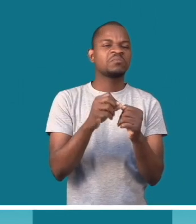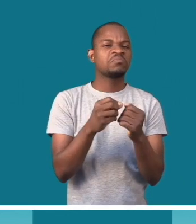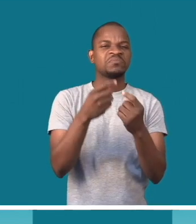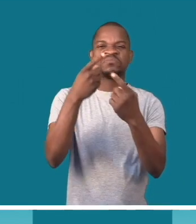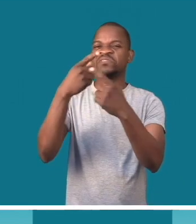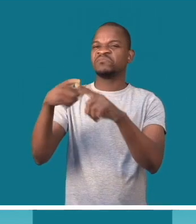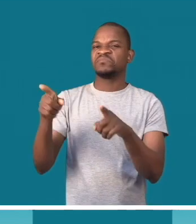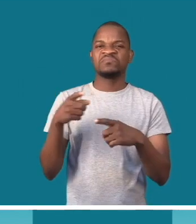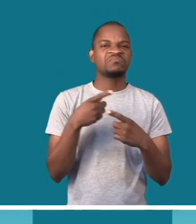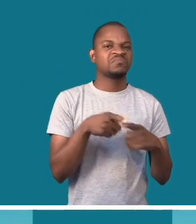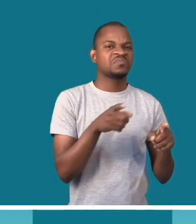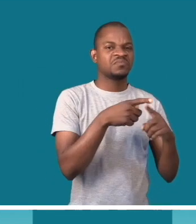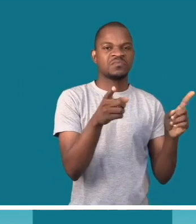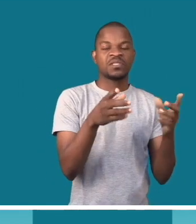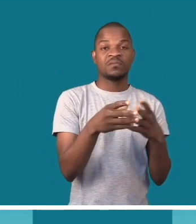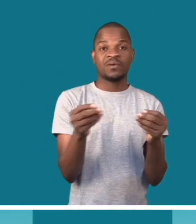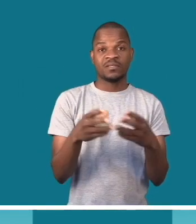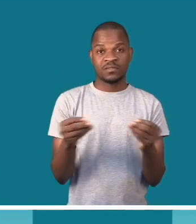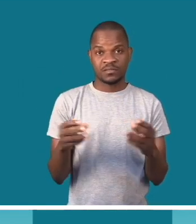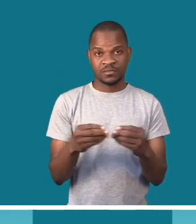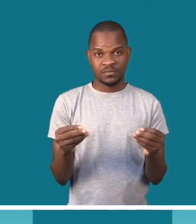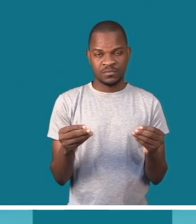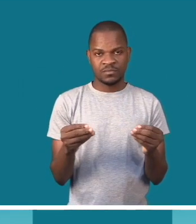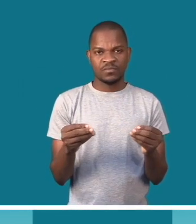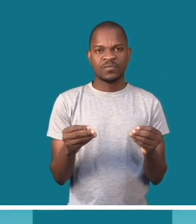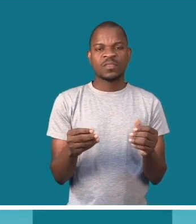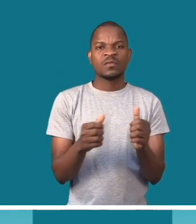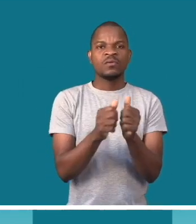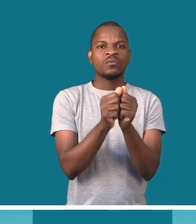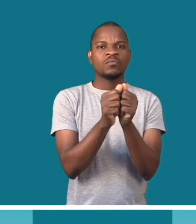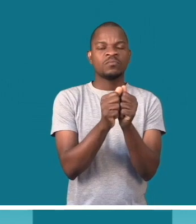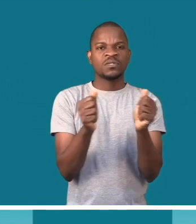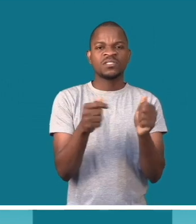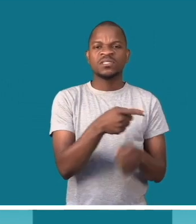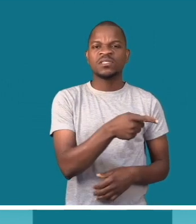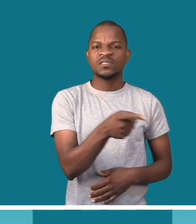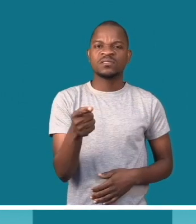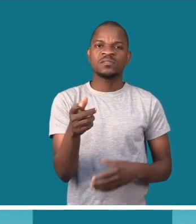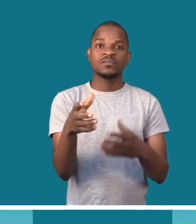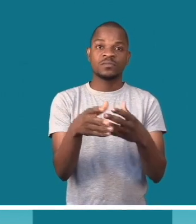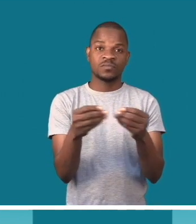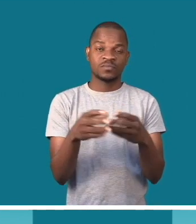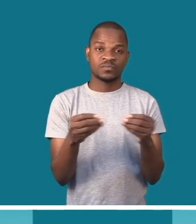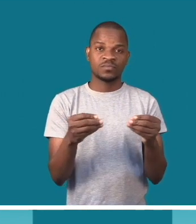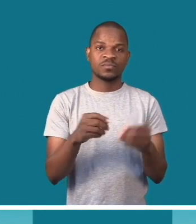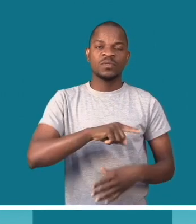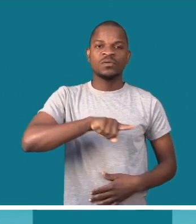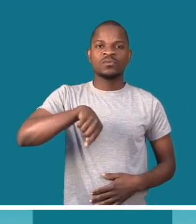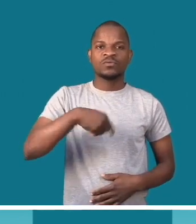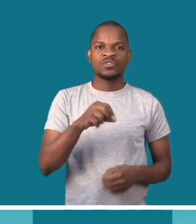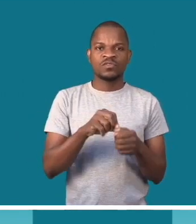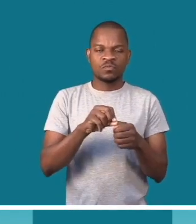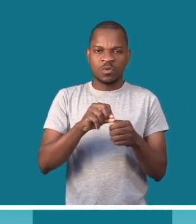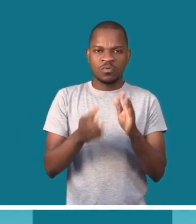fazer muitos dos objetos que aqui estão. De que forma são feitos esses objetos? Todos esses objetos,